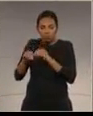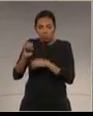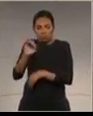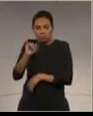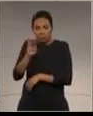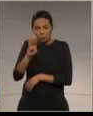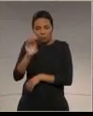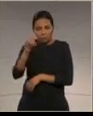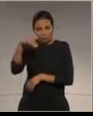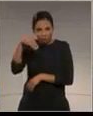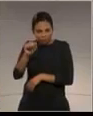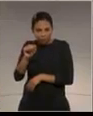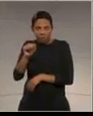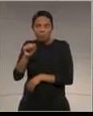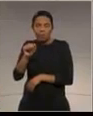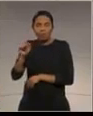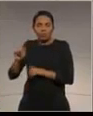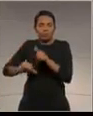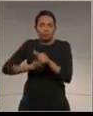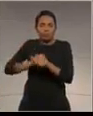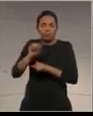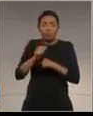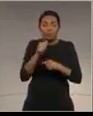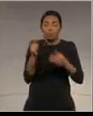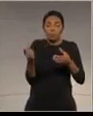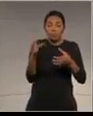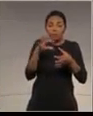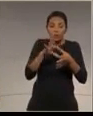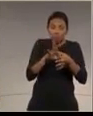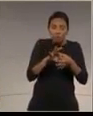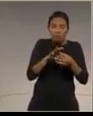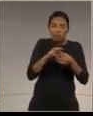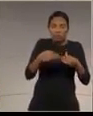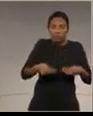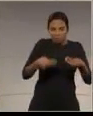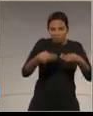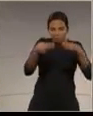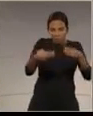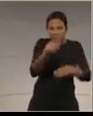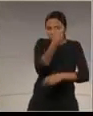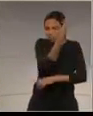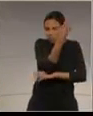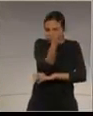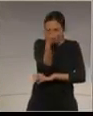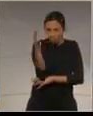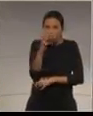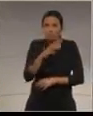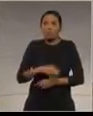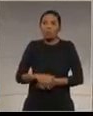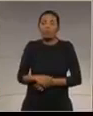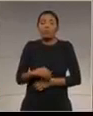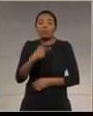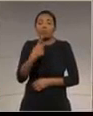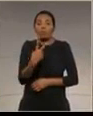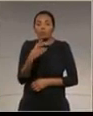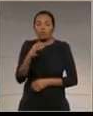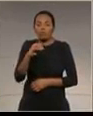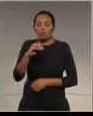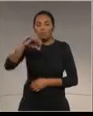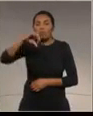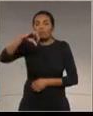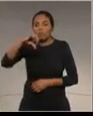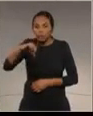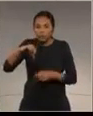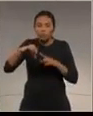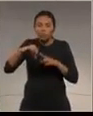Instituto Federal, vinculado ao Ministério do Meio Ambiente. No ano de 2009, foi celebrado o terceiro termo aditivo, que alterou a